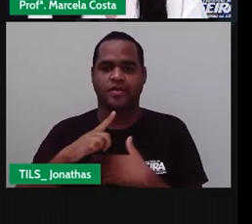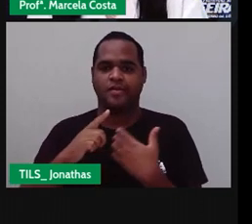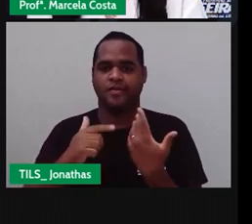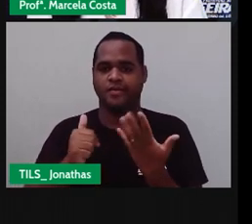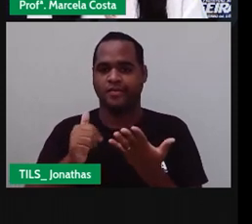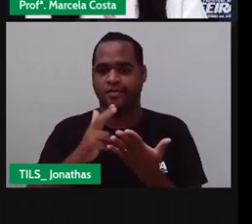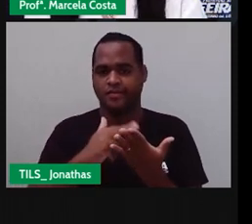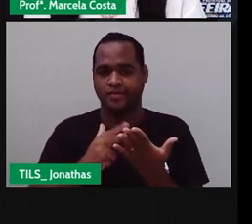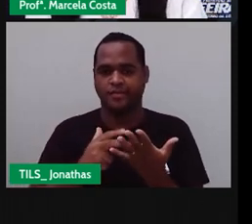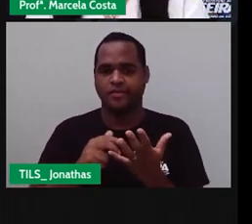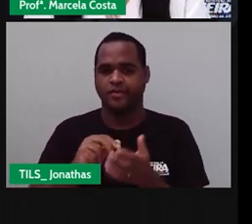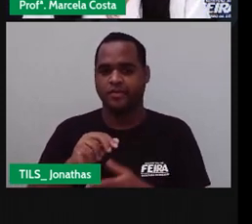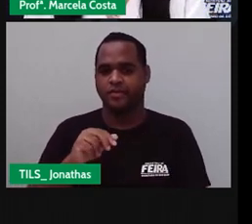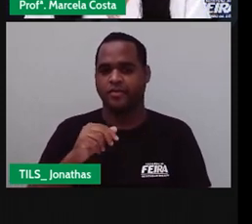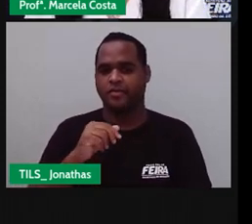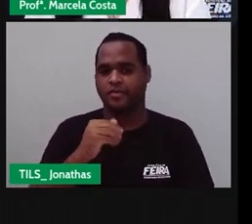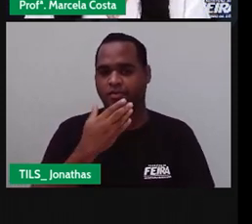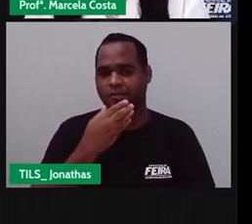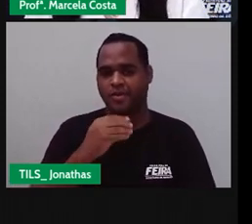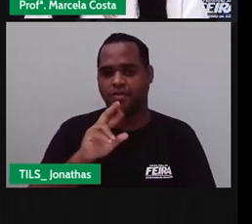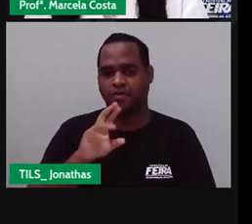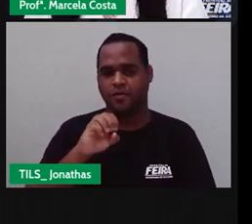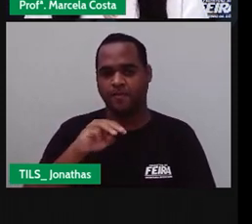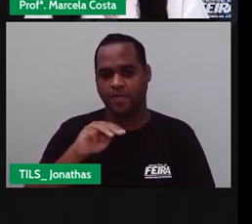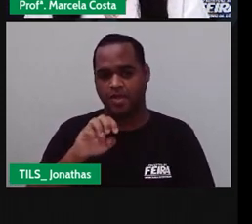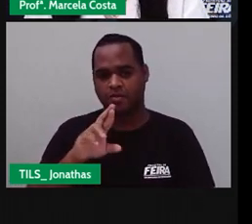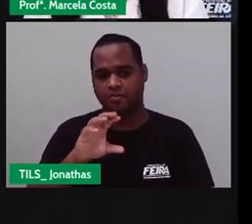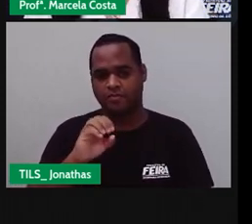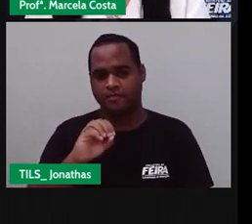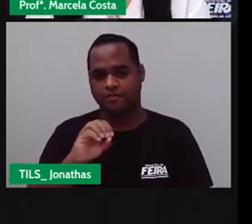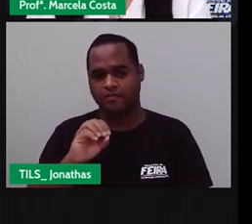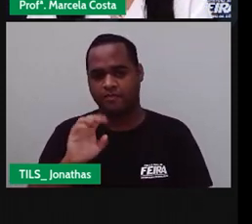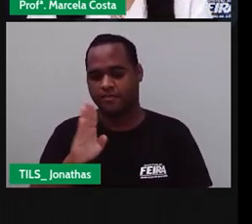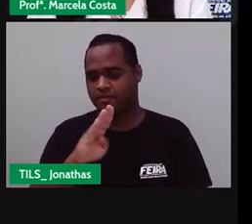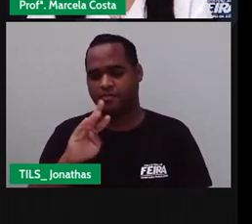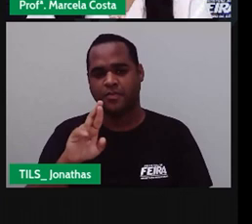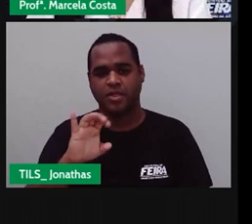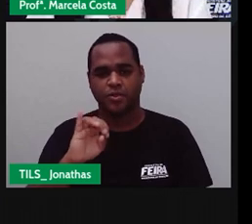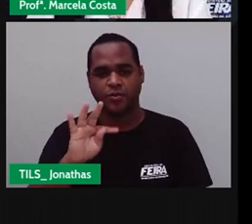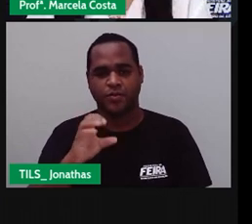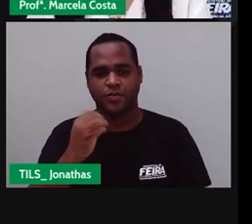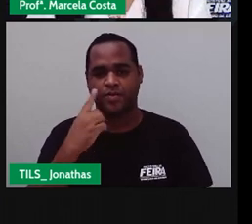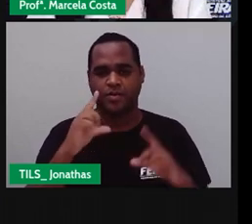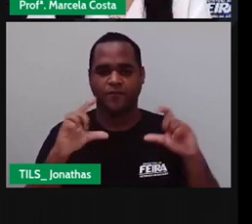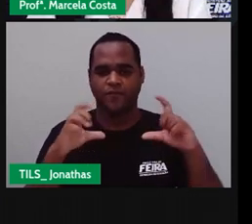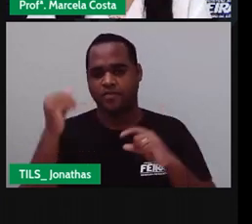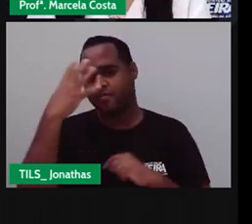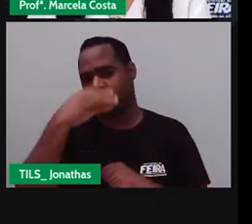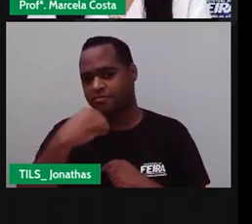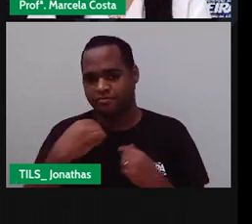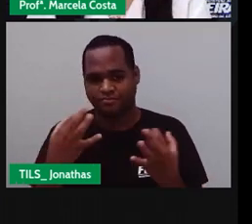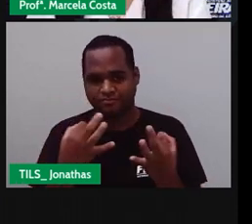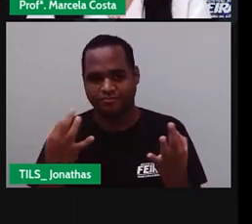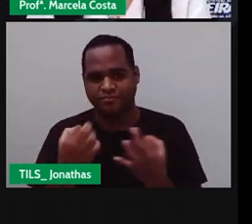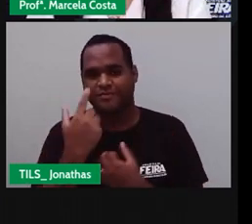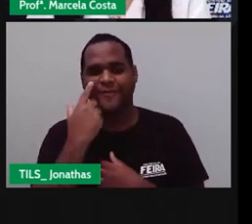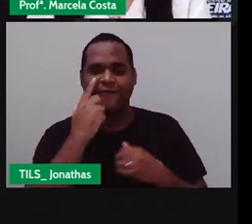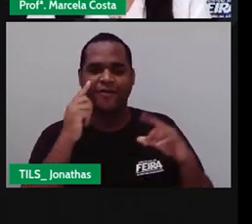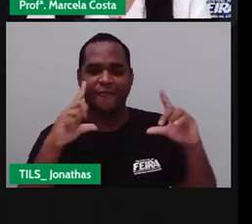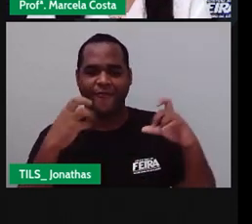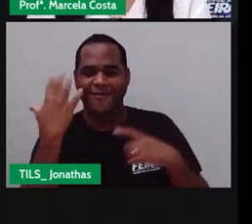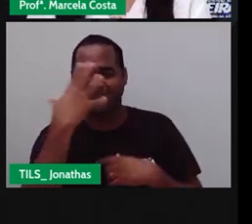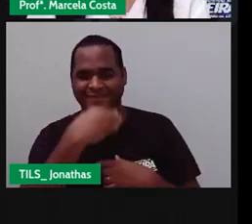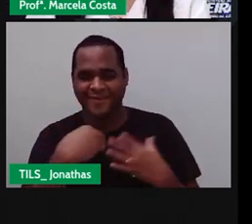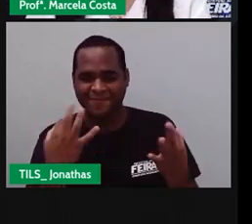Como essa aqui De Romero Brito Olha que imagem Linda Bem